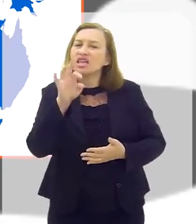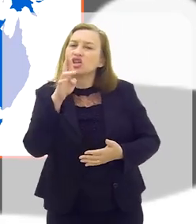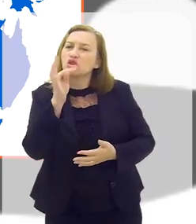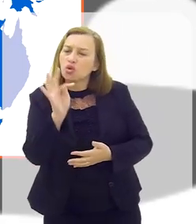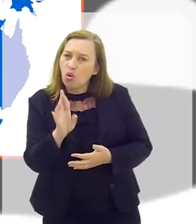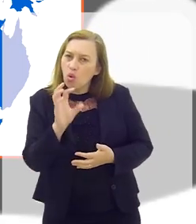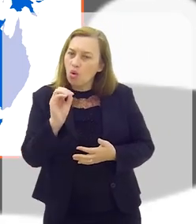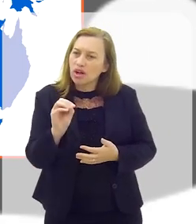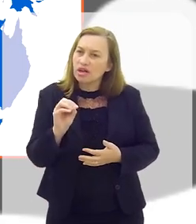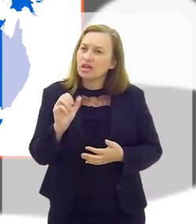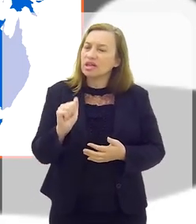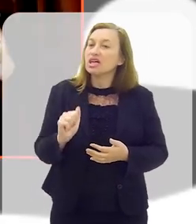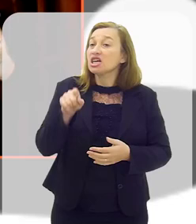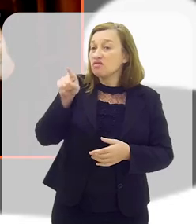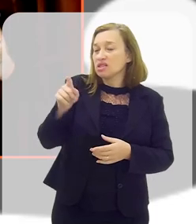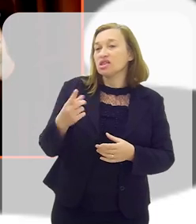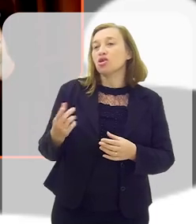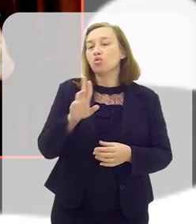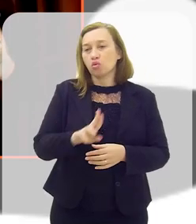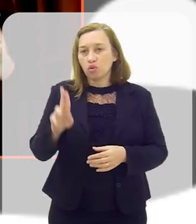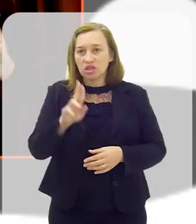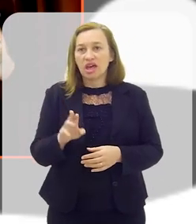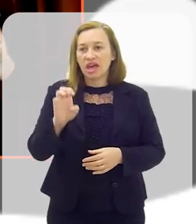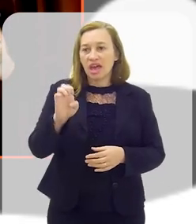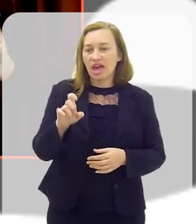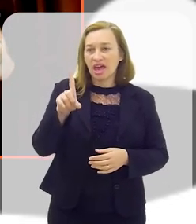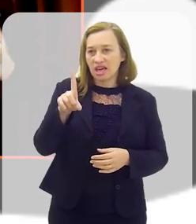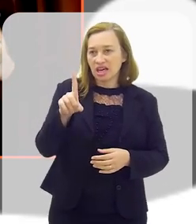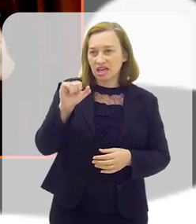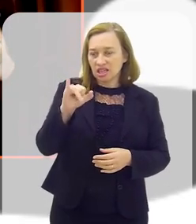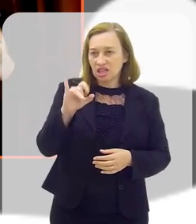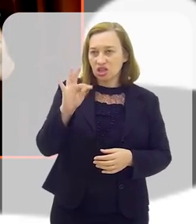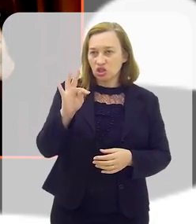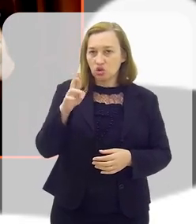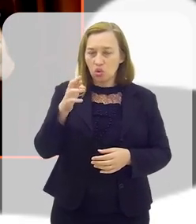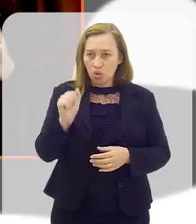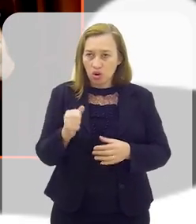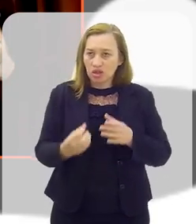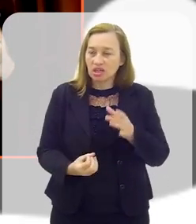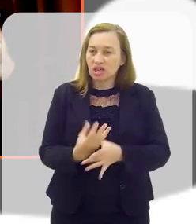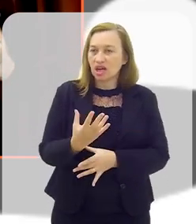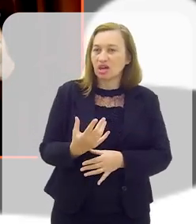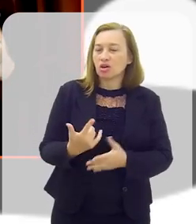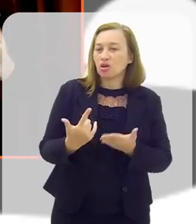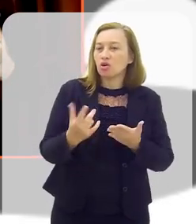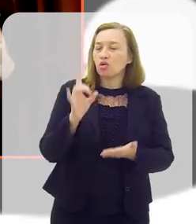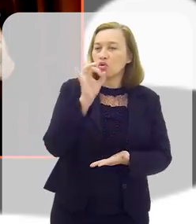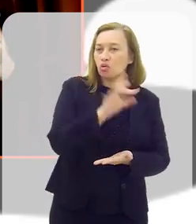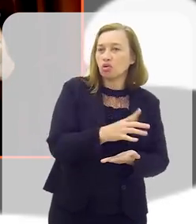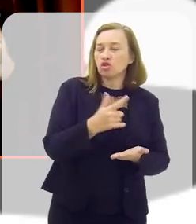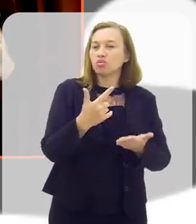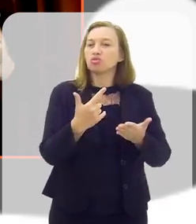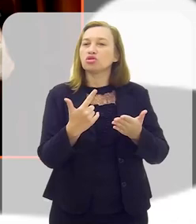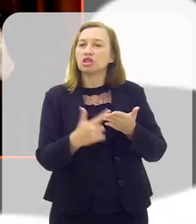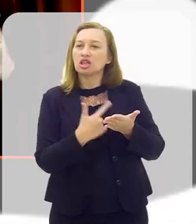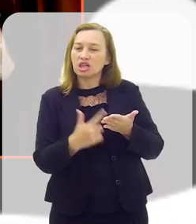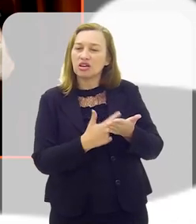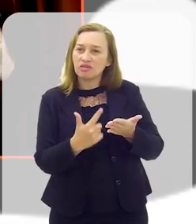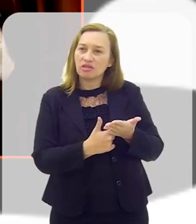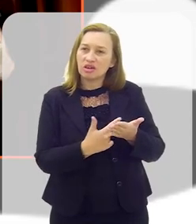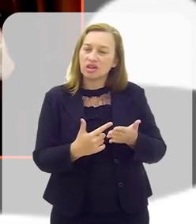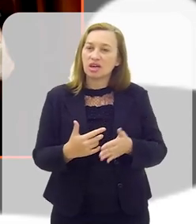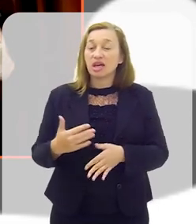usa? Olha, a editora que tem publicado os nossos últimos livros é a editora CRV do Paraná.